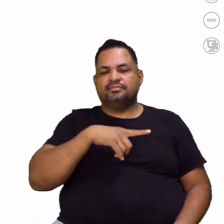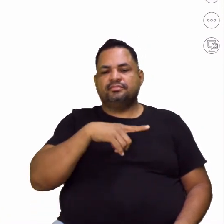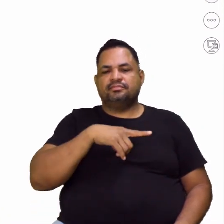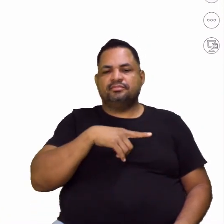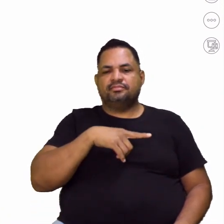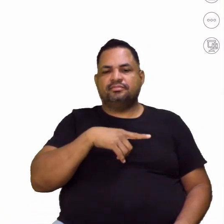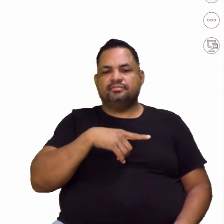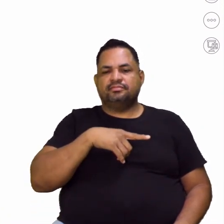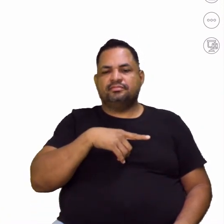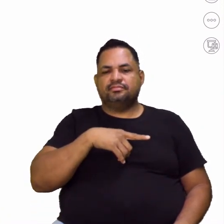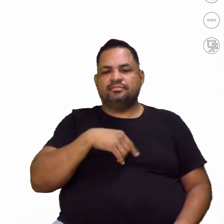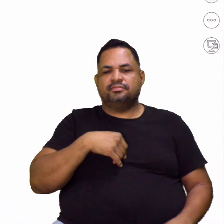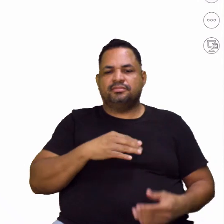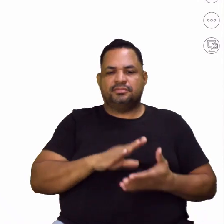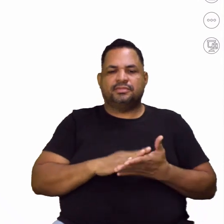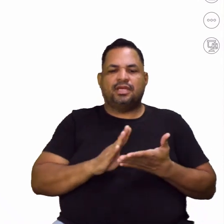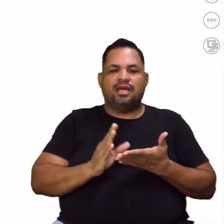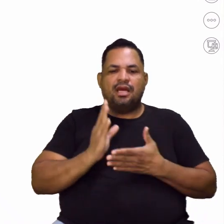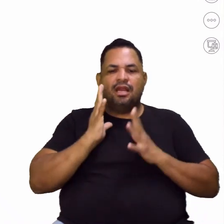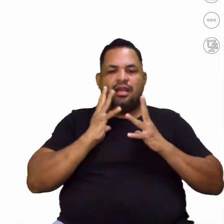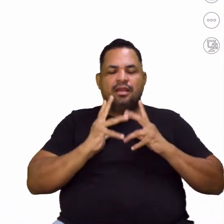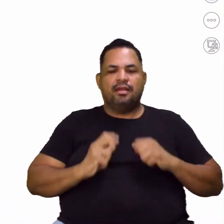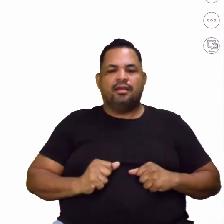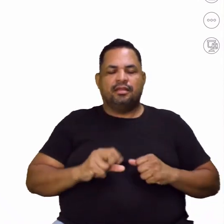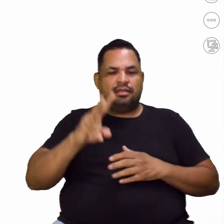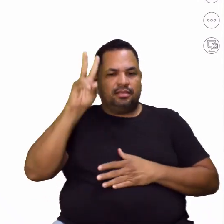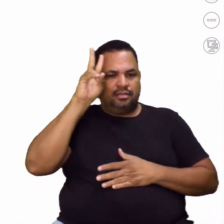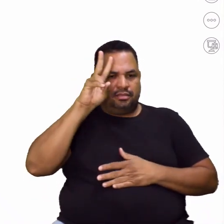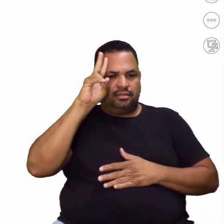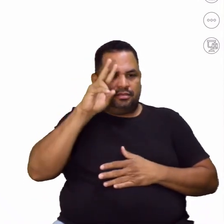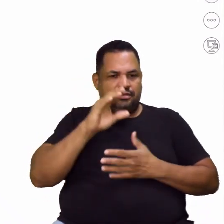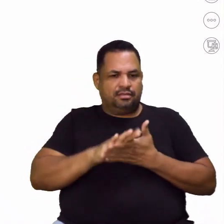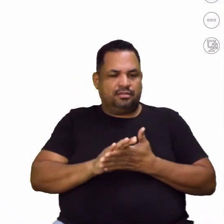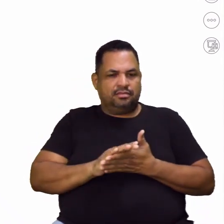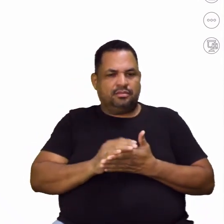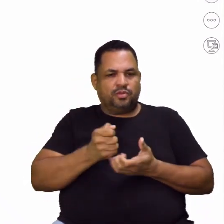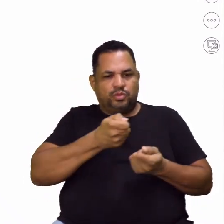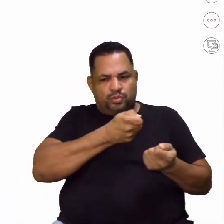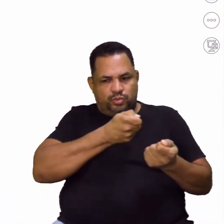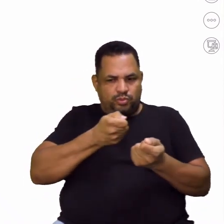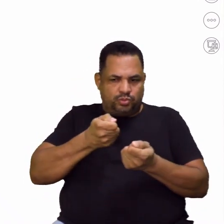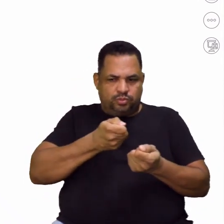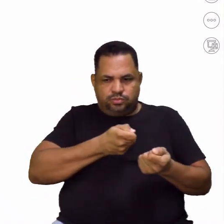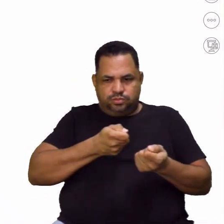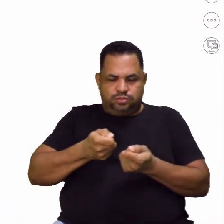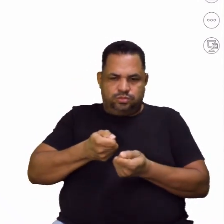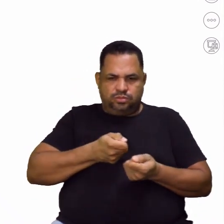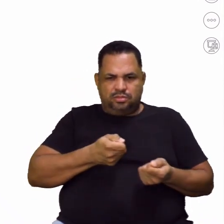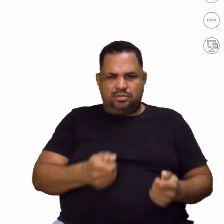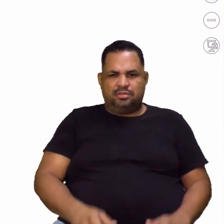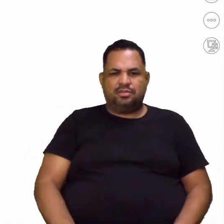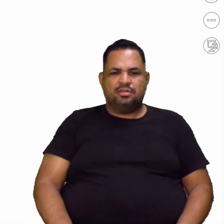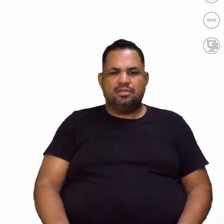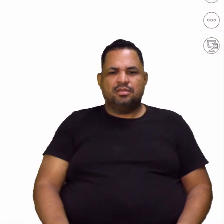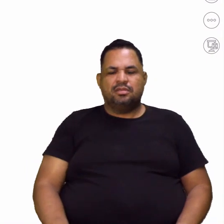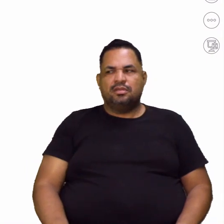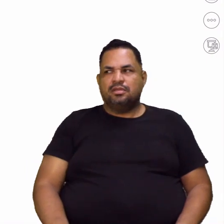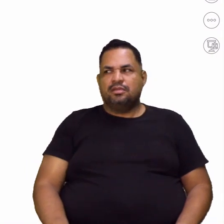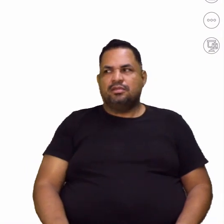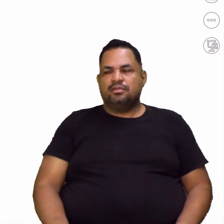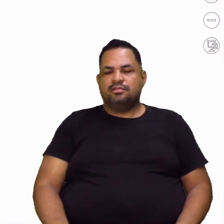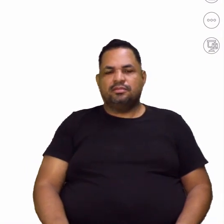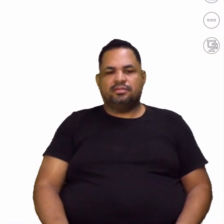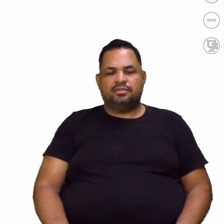à questão da faxina, de trabalho, vai lembrar, ó. Aqui, ó. Da mangueira de